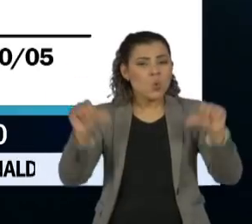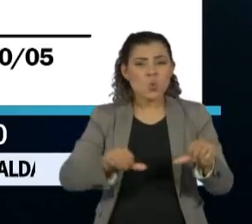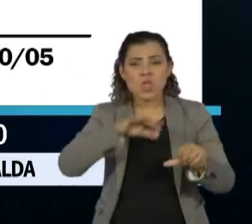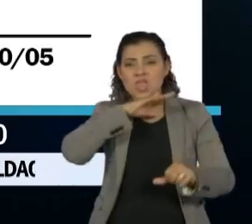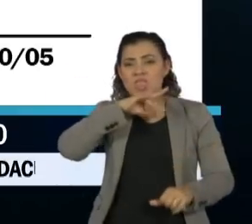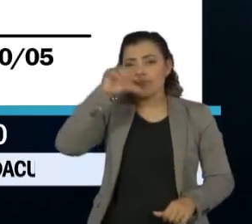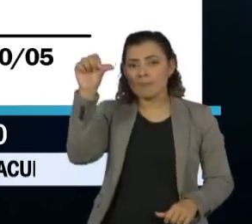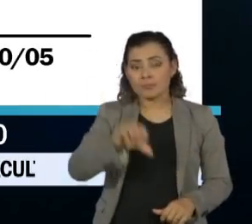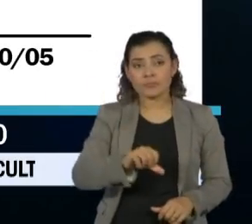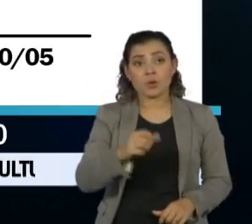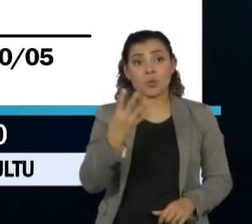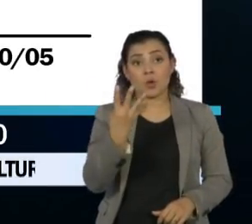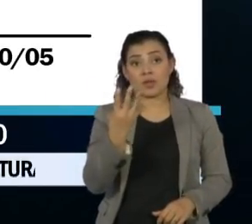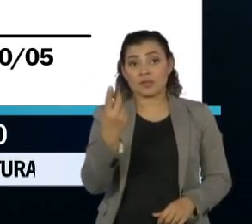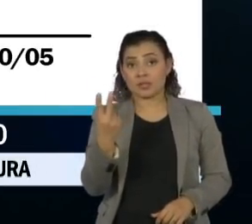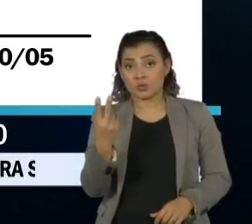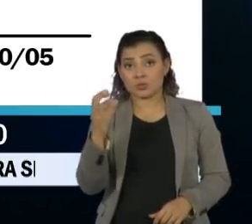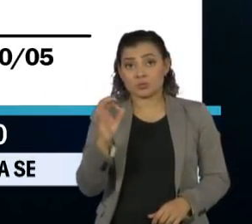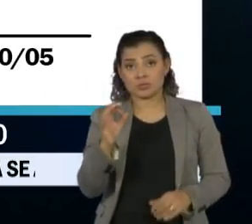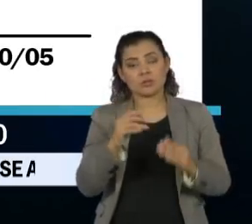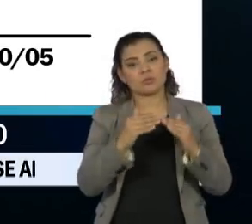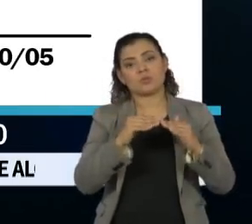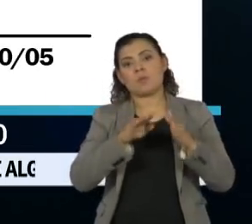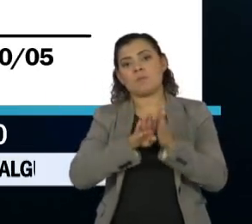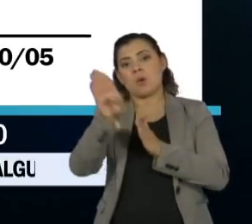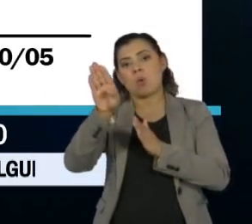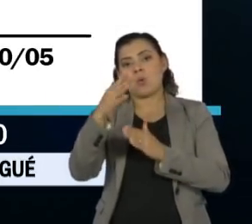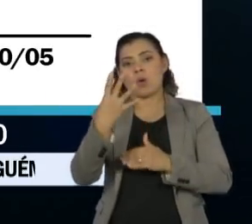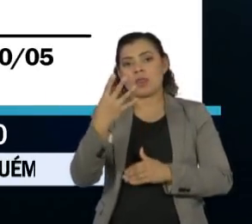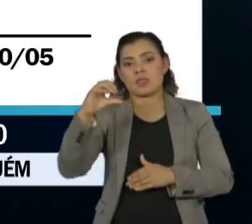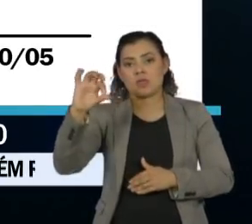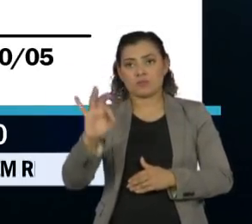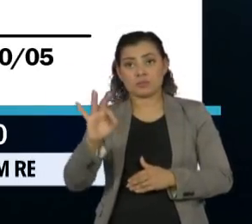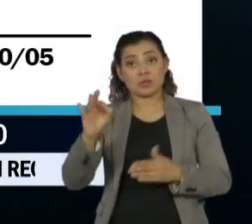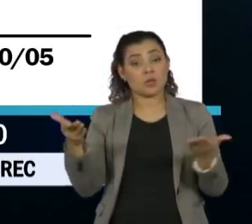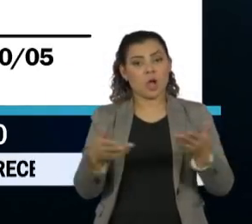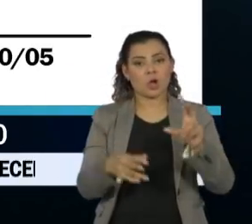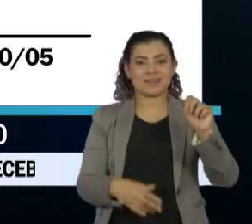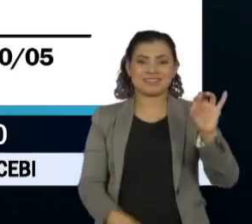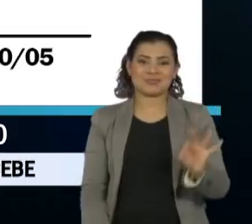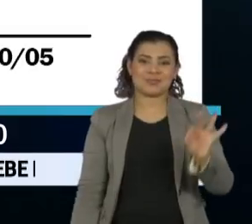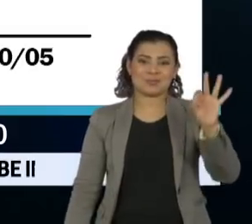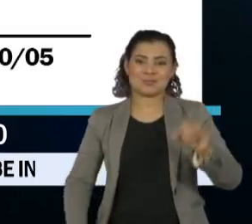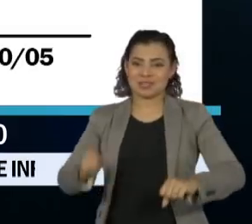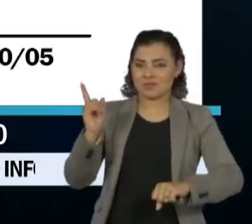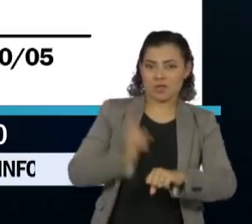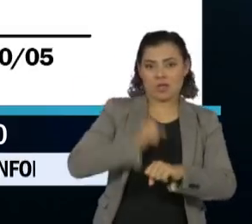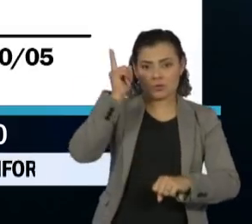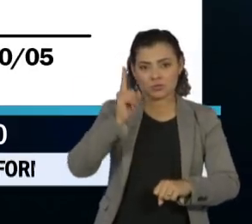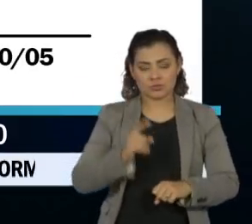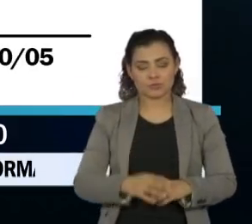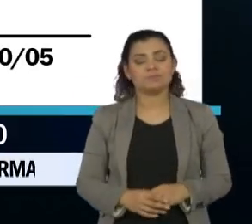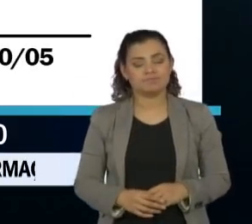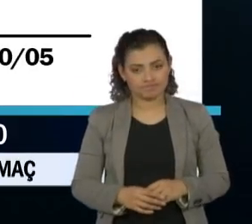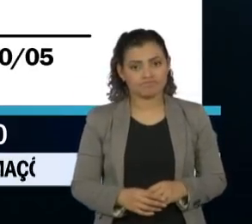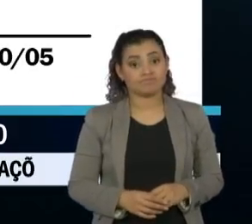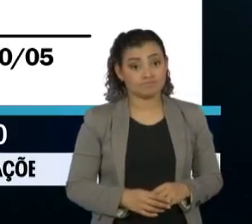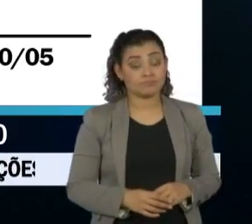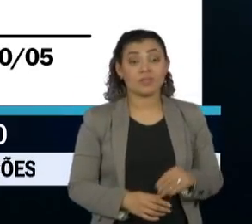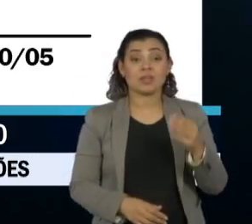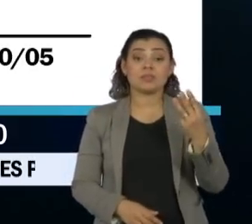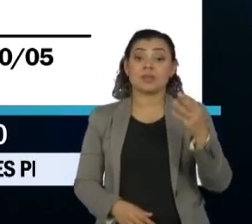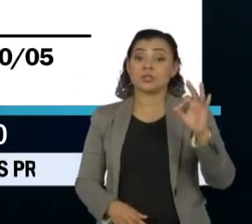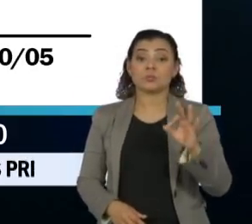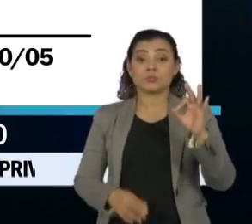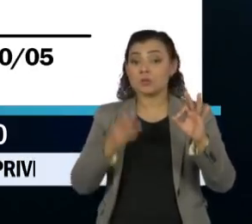péssimo passou de 42% para 49% e atingiu agora o recorde de 50%. 3%